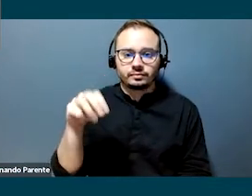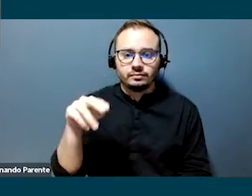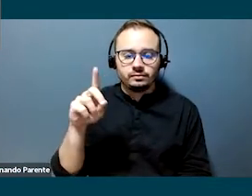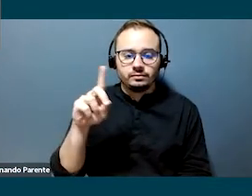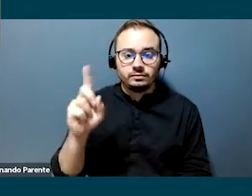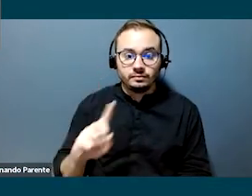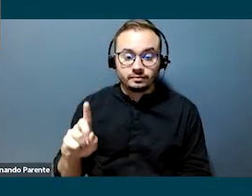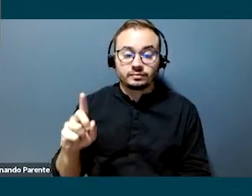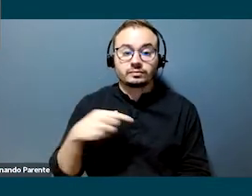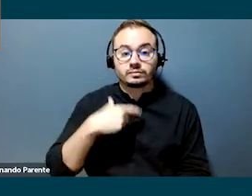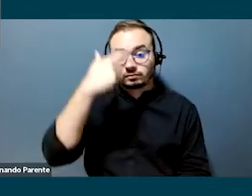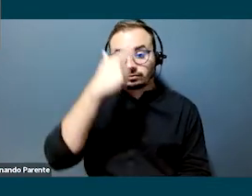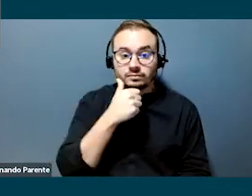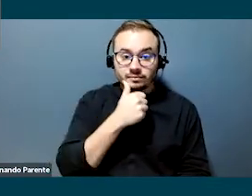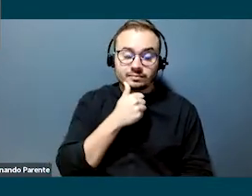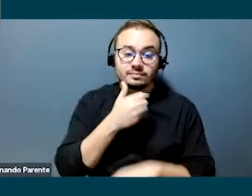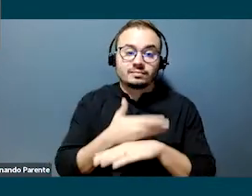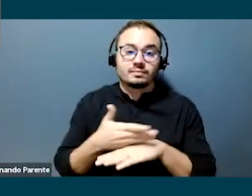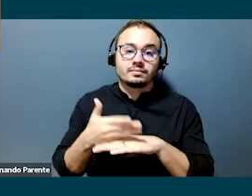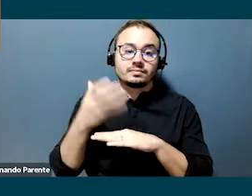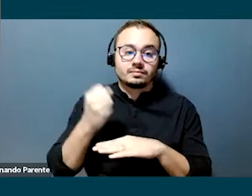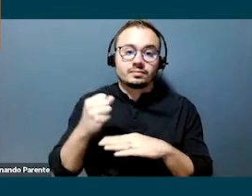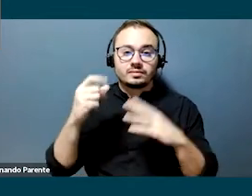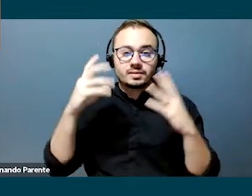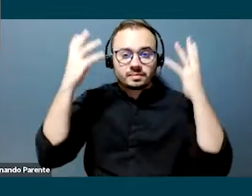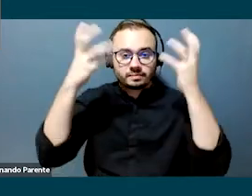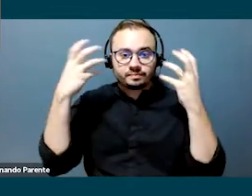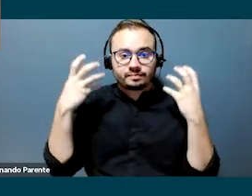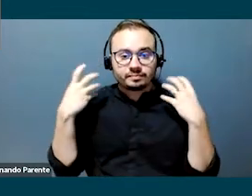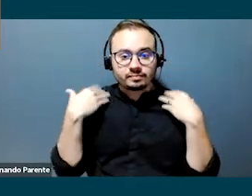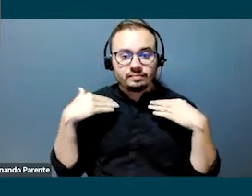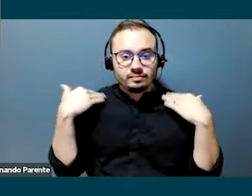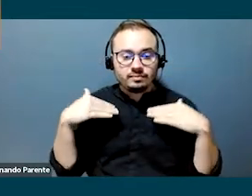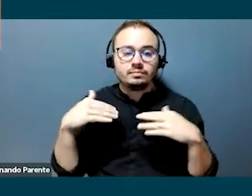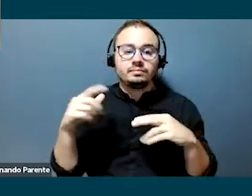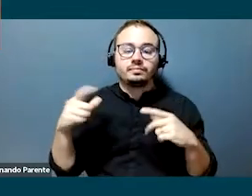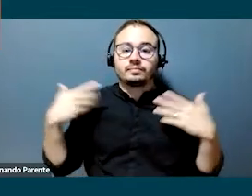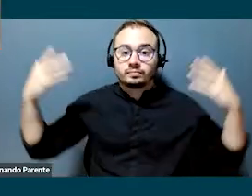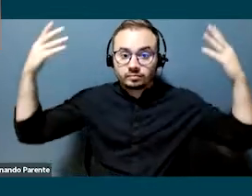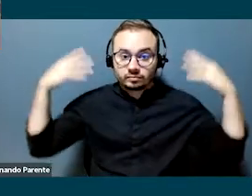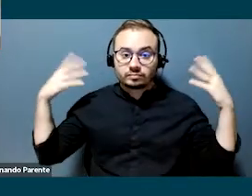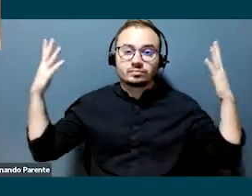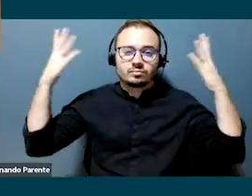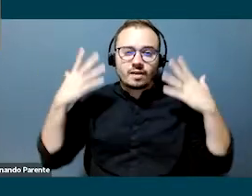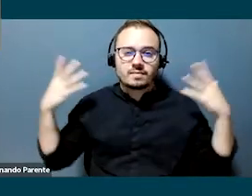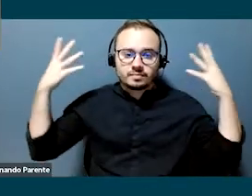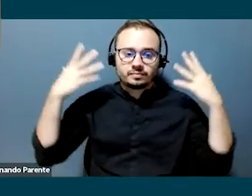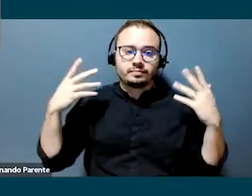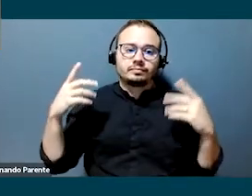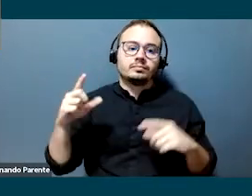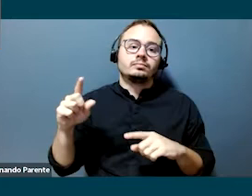-diac Anatotor, sou uma mulher branca, de cabelo cachado, curto acima dos ombros. Estou com o fundo aqui com blur,